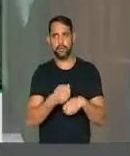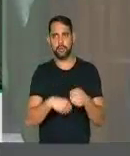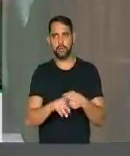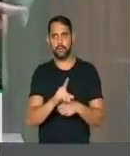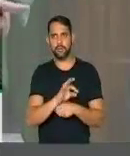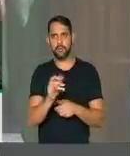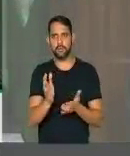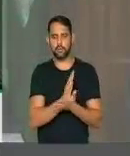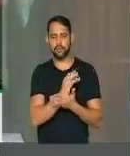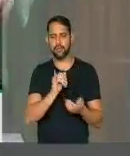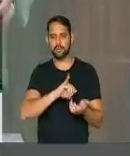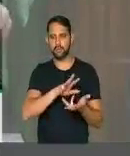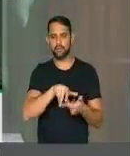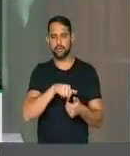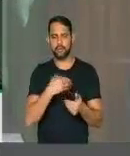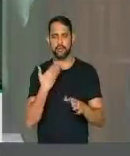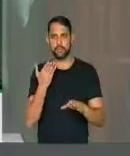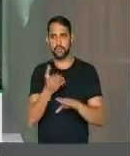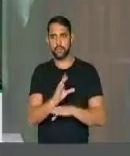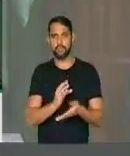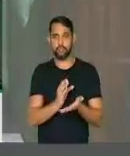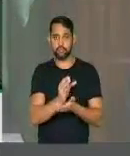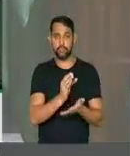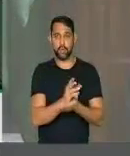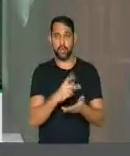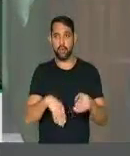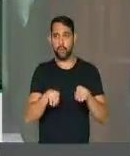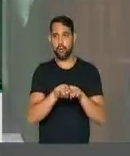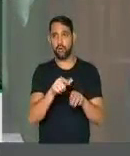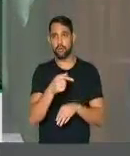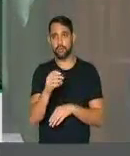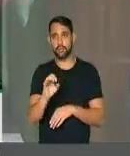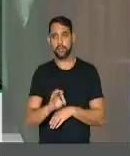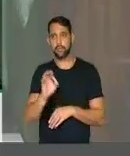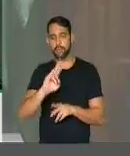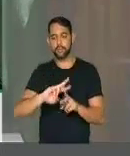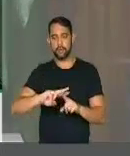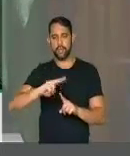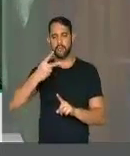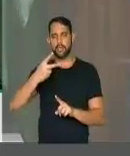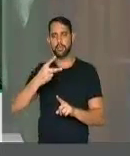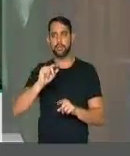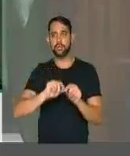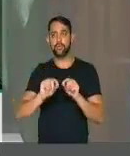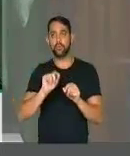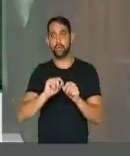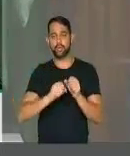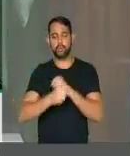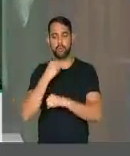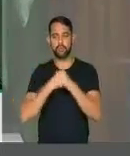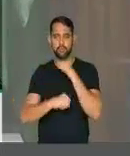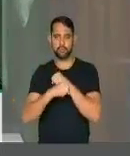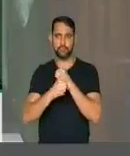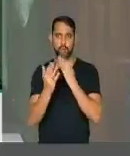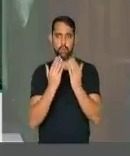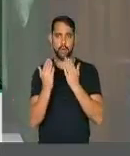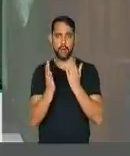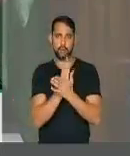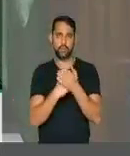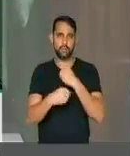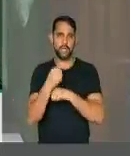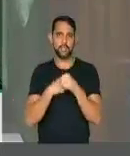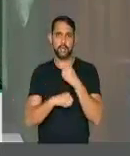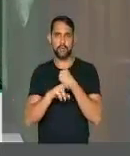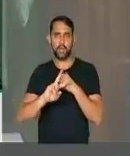internacional que já entrou no nosso país é igual a 70% a mais do que no ano passado. E isso